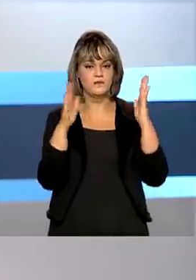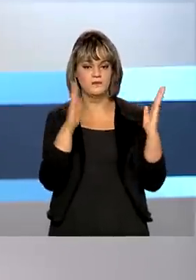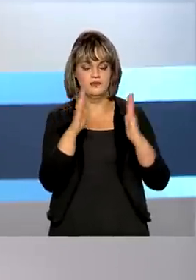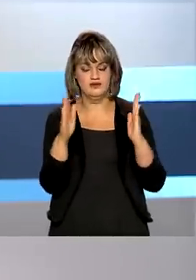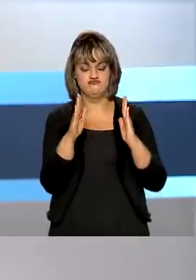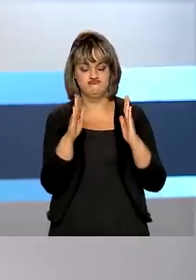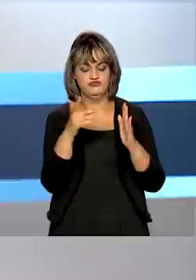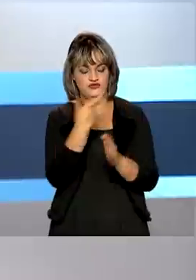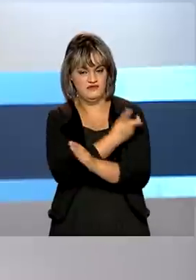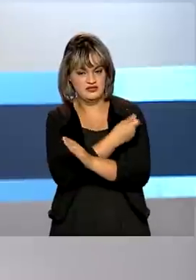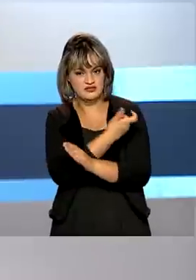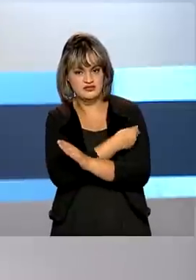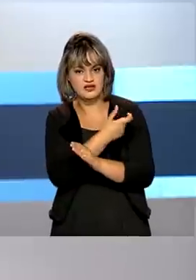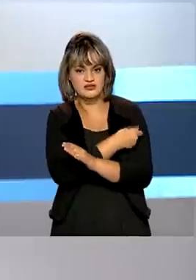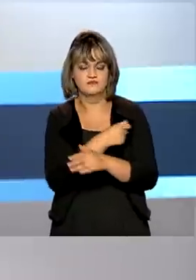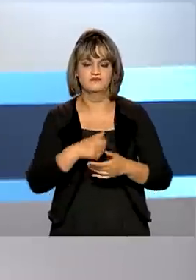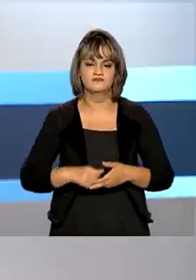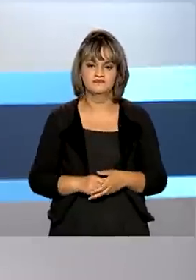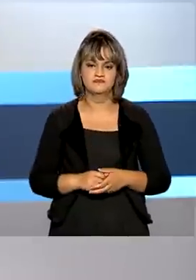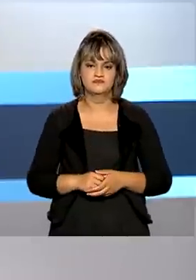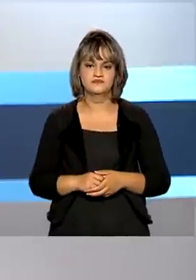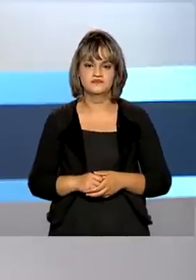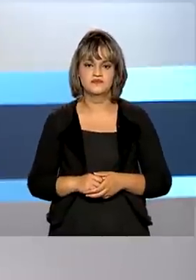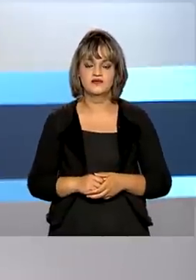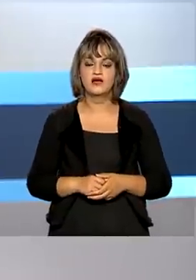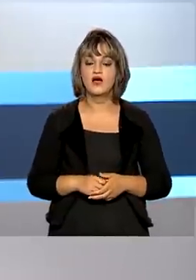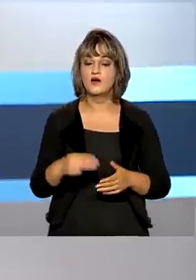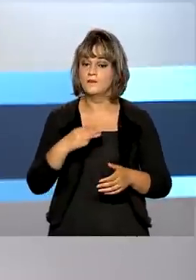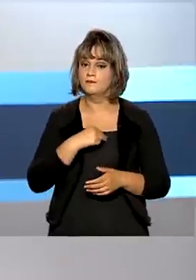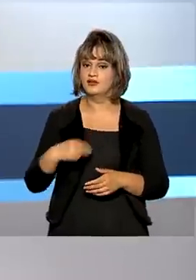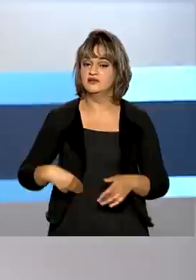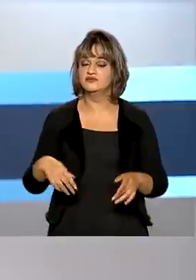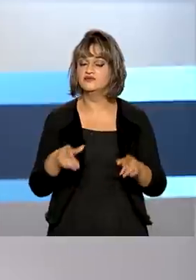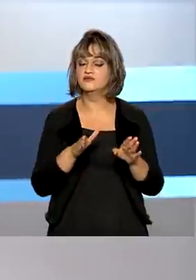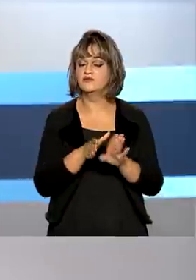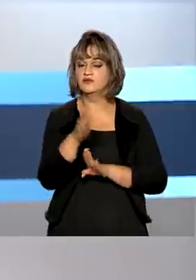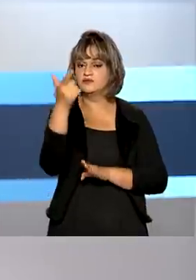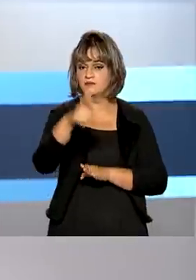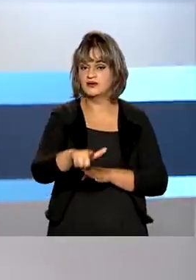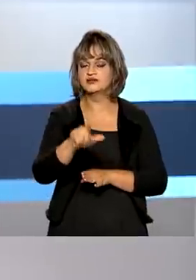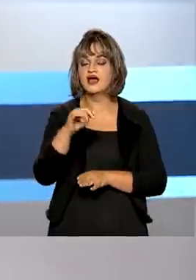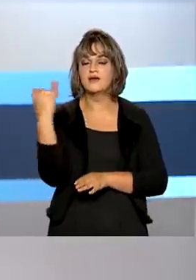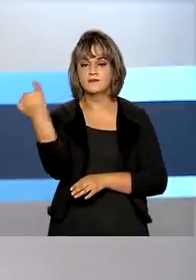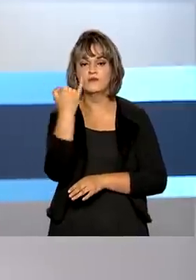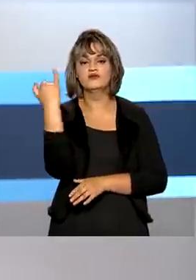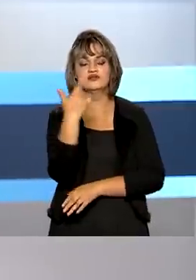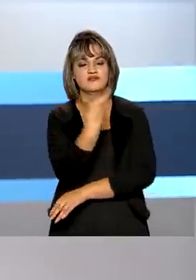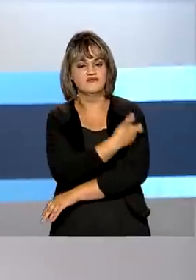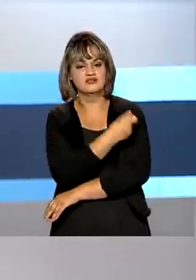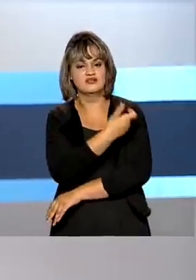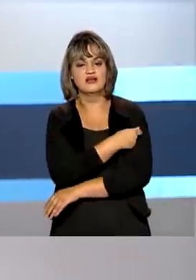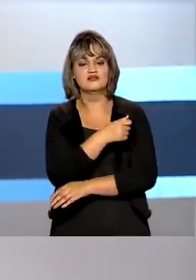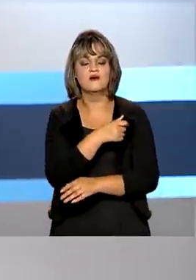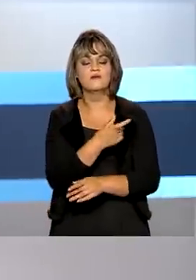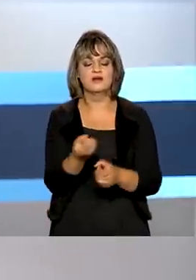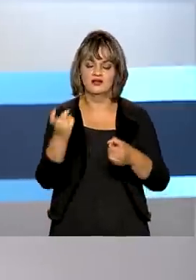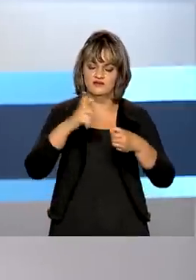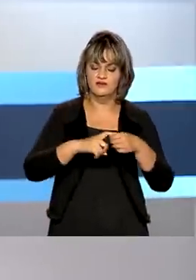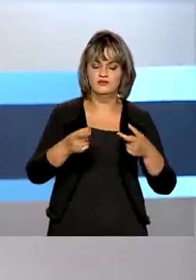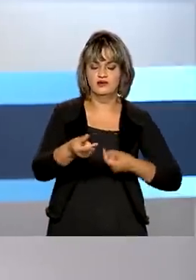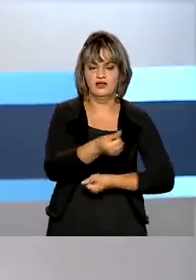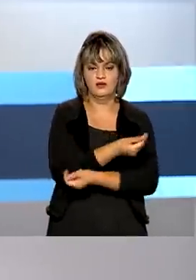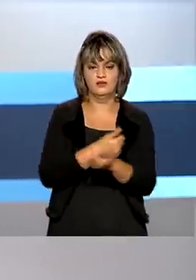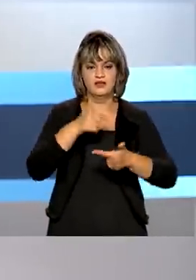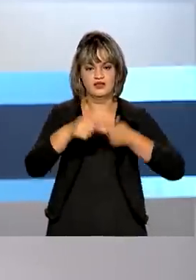o Plano Nacional de Imunização contra a Covid-19. O ministro também destacou a importância da vacinação para a retomada da